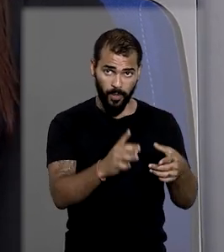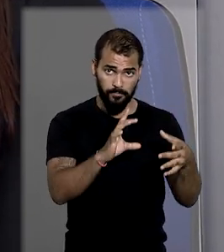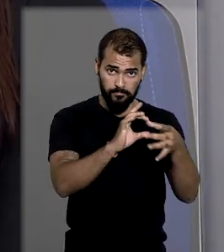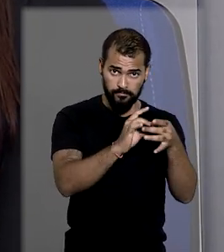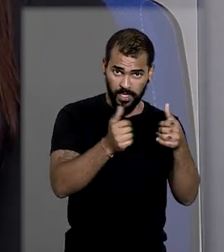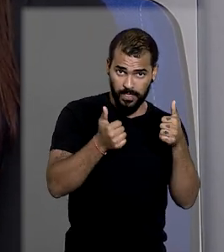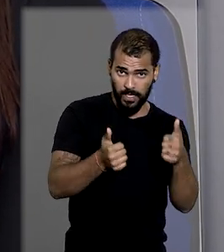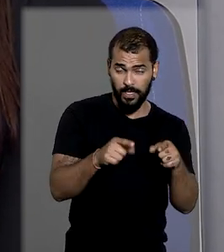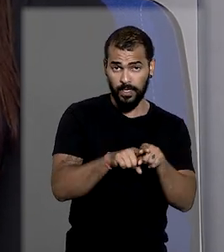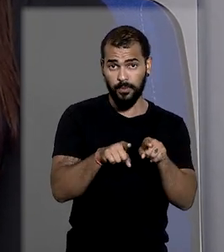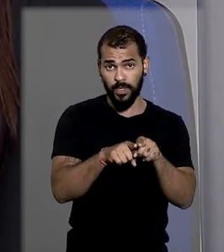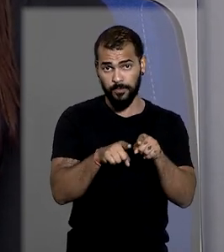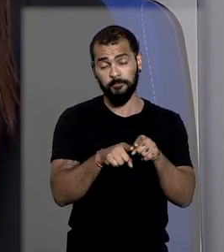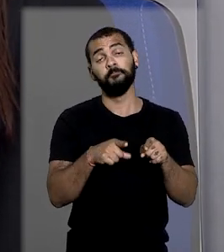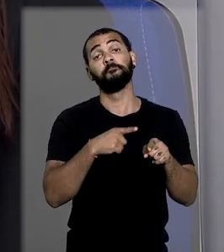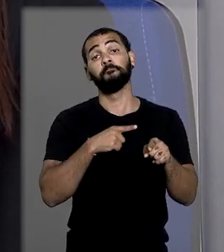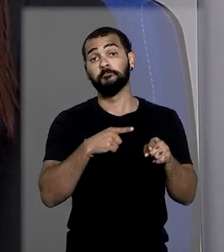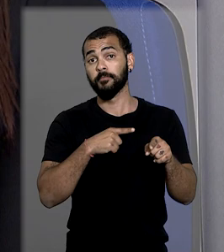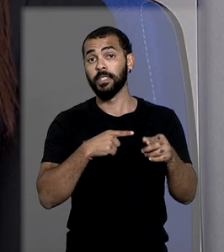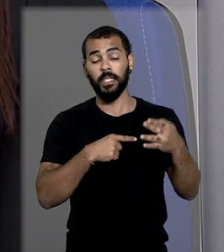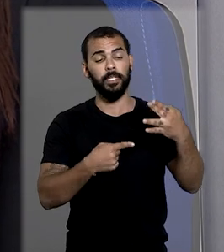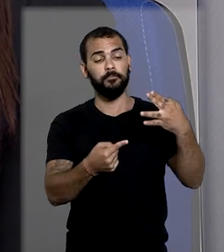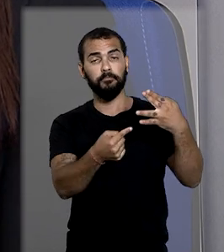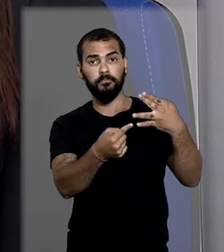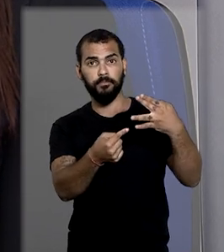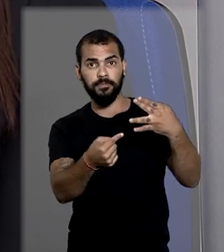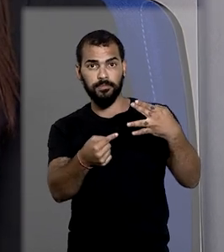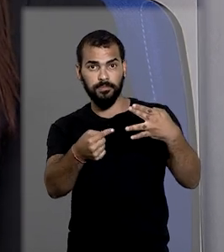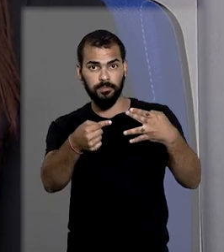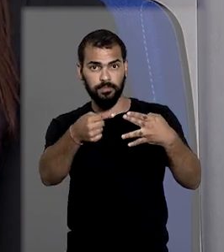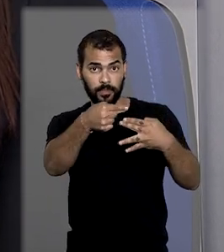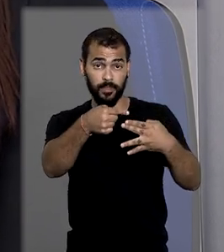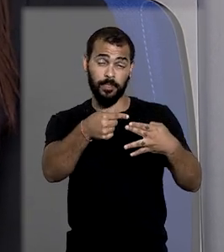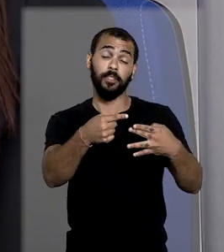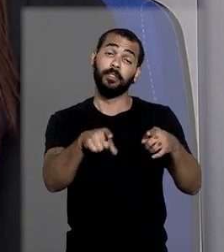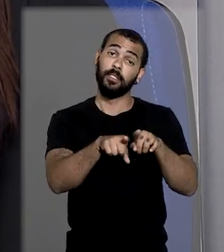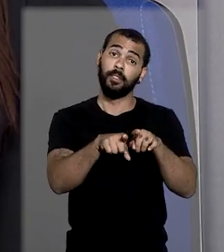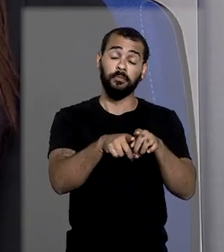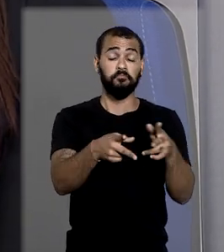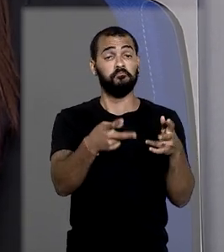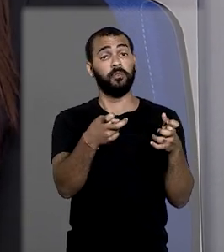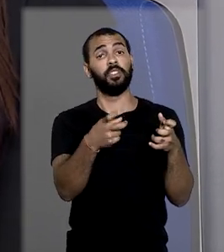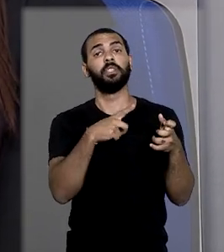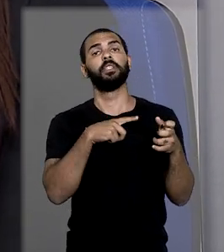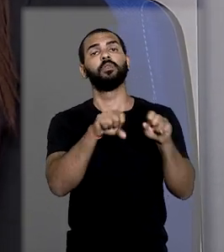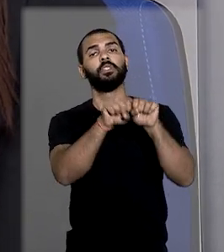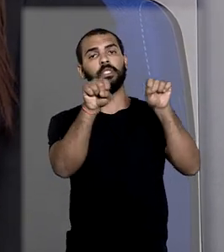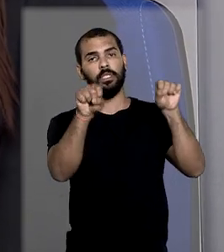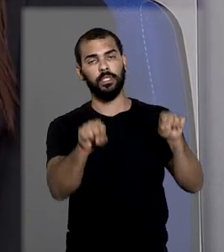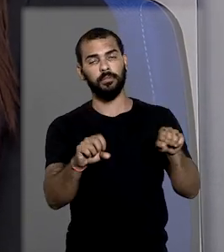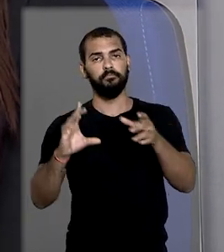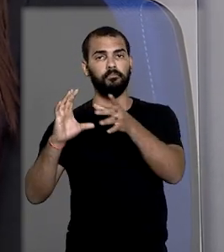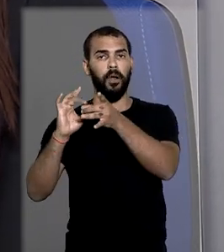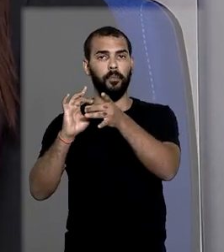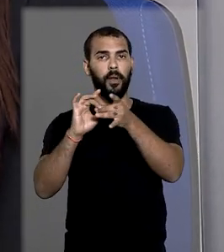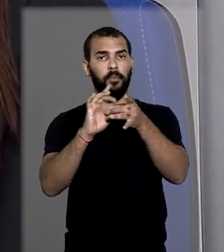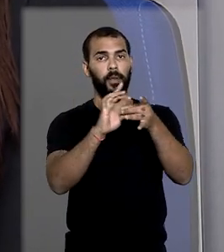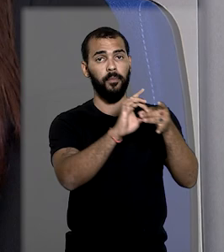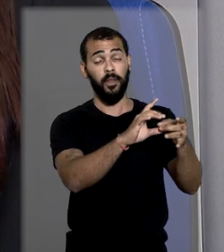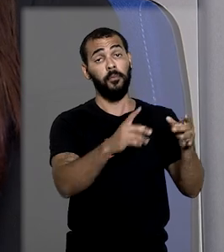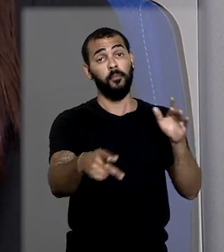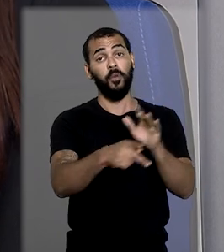julgadores, as instâncias ordinárias entendam que a sistemática justamente traz a segurança